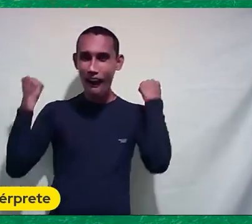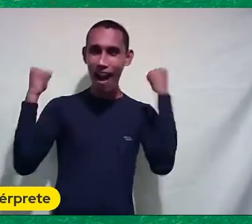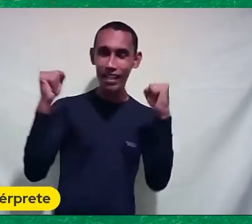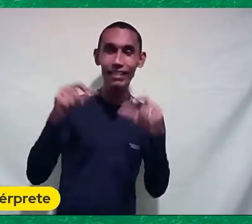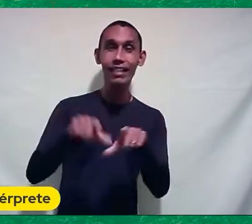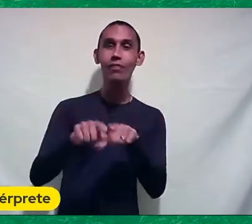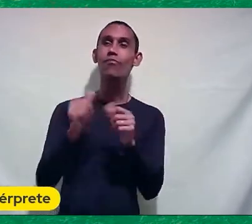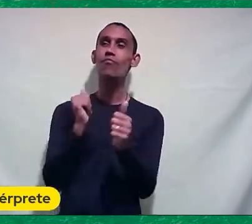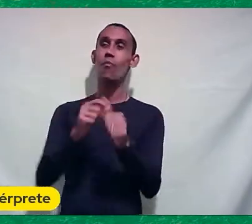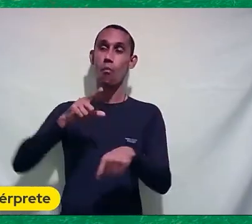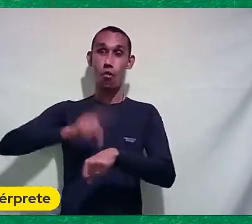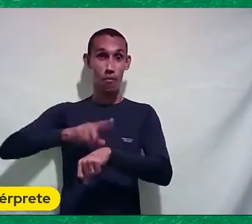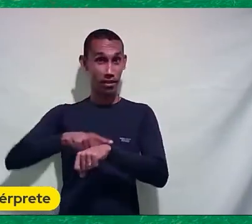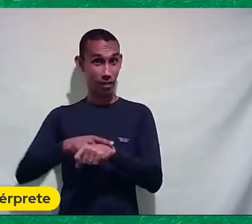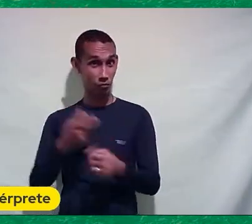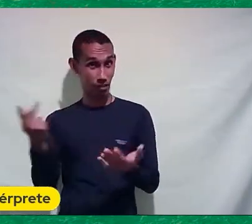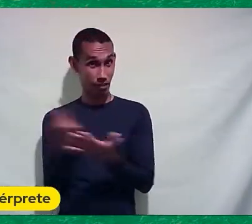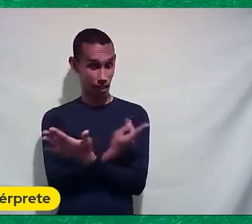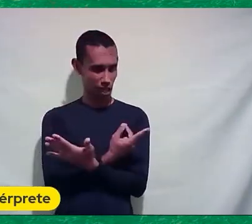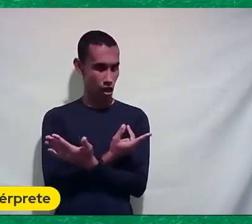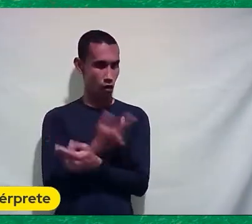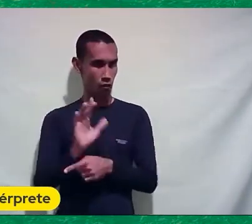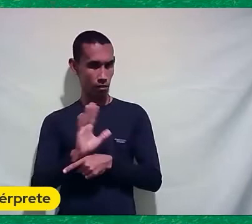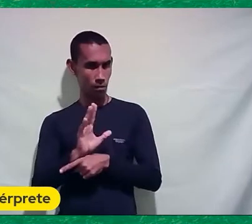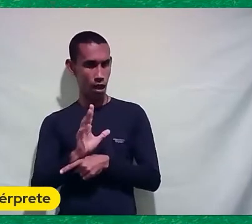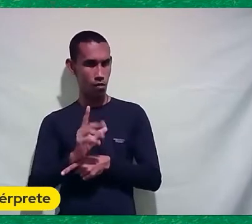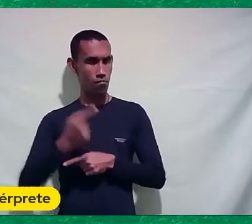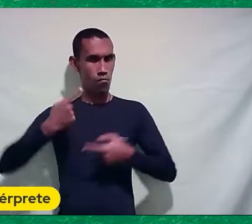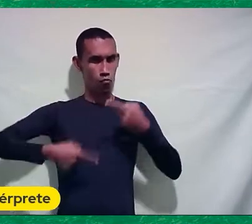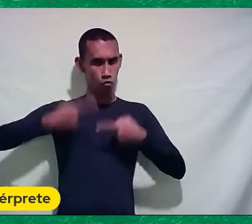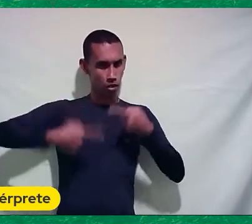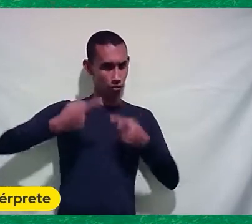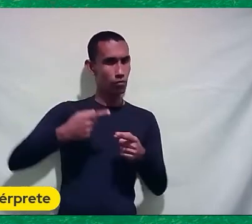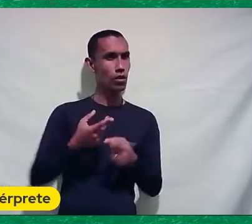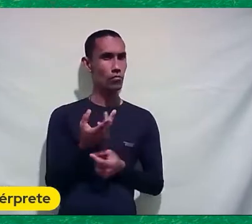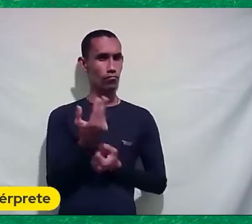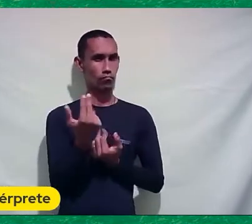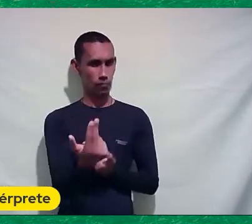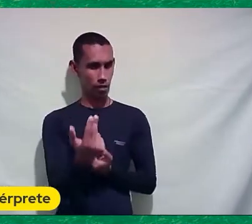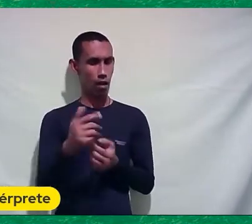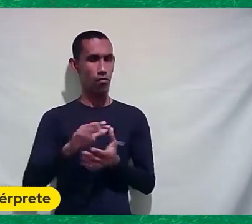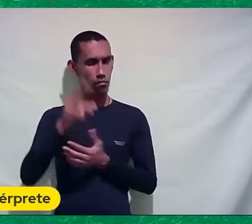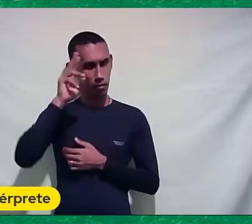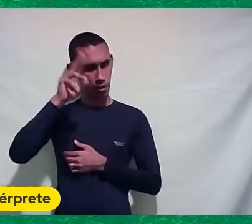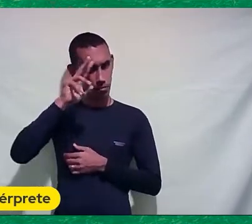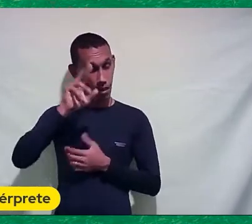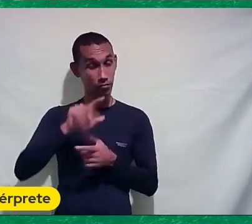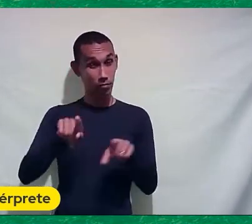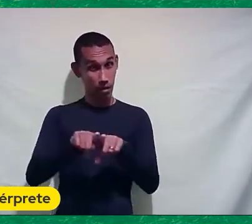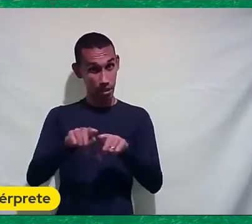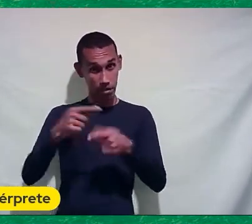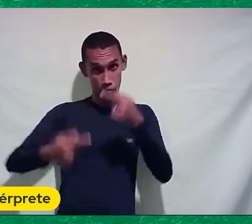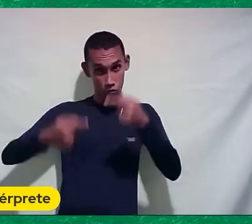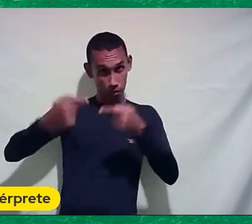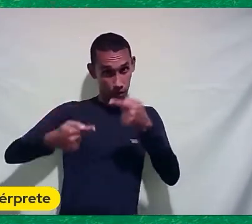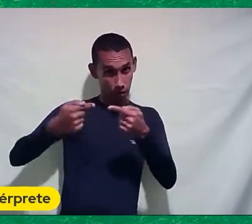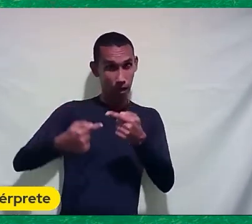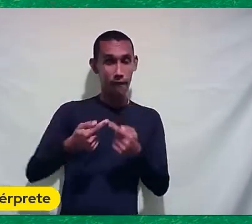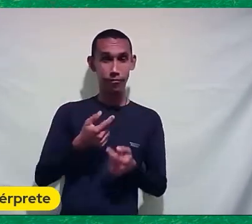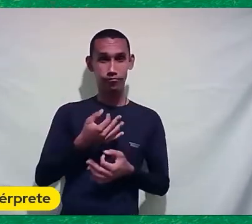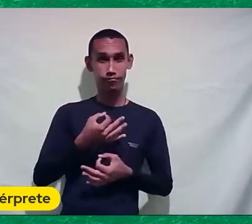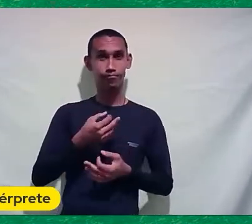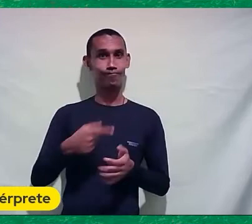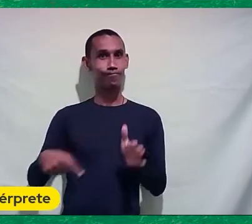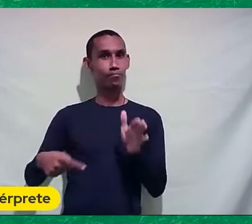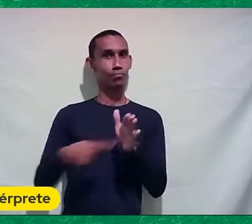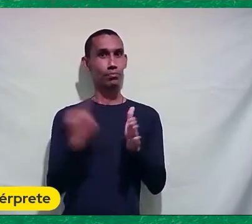Para cobrir E é um filme Também político O Copa 78 É um filme político Também Em que Meio que denunciava